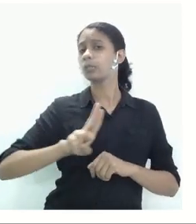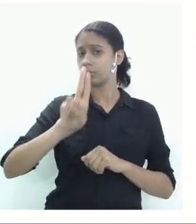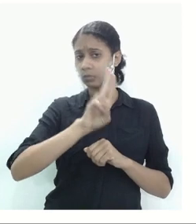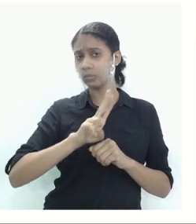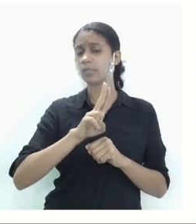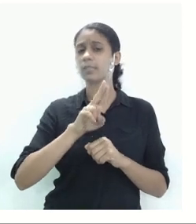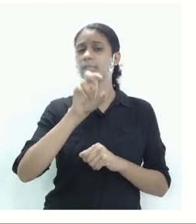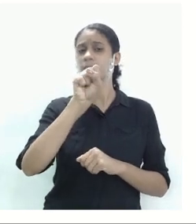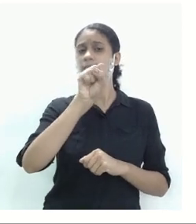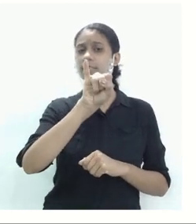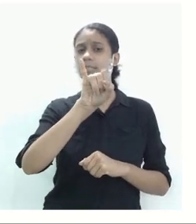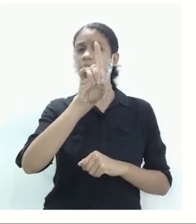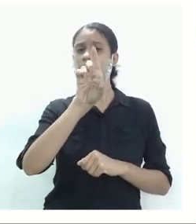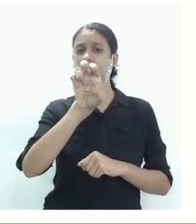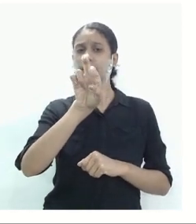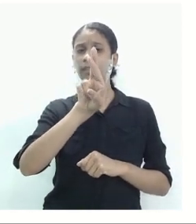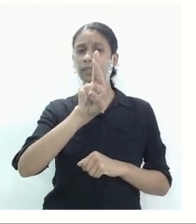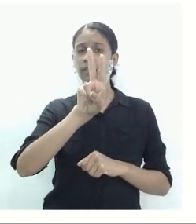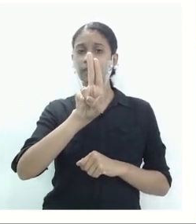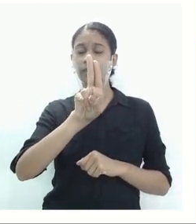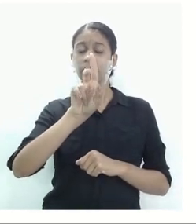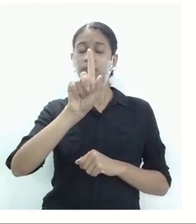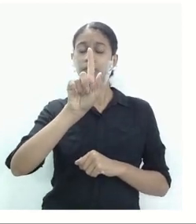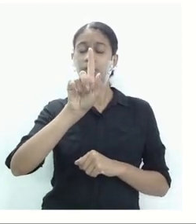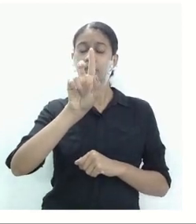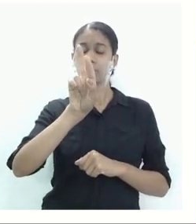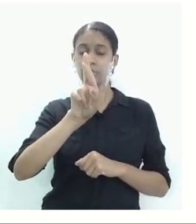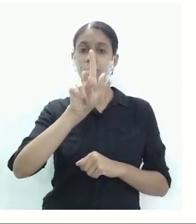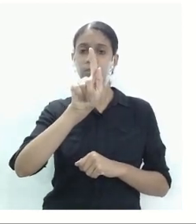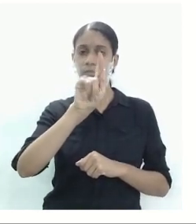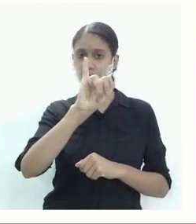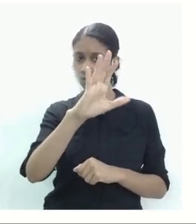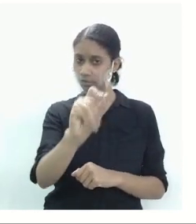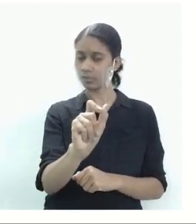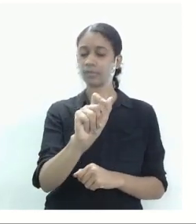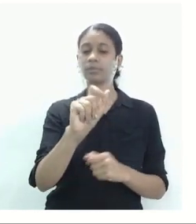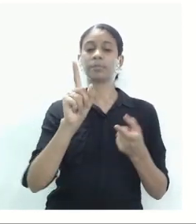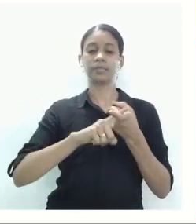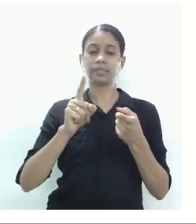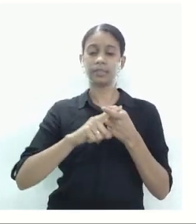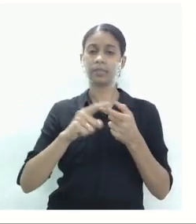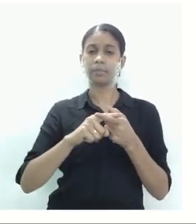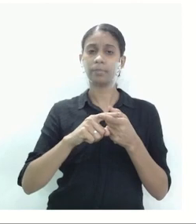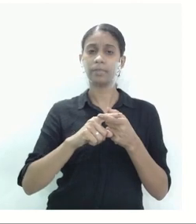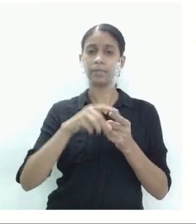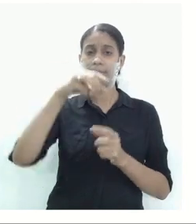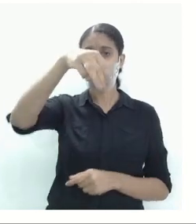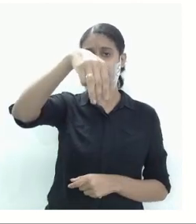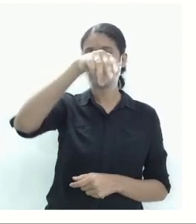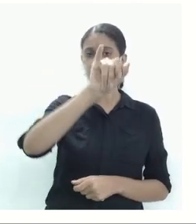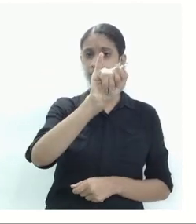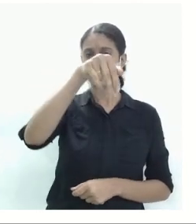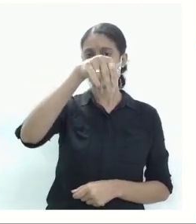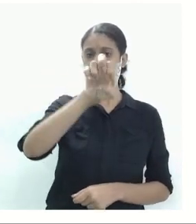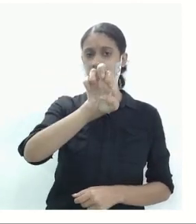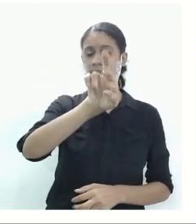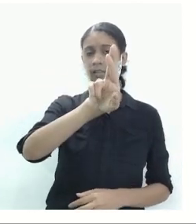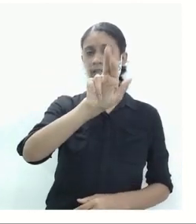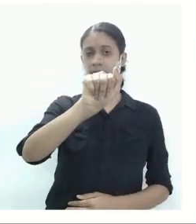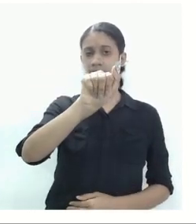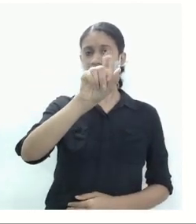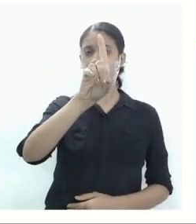através do minério, as mineradoras, que vão extrair uma grande quantidade de minérios da natureza, a